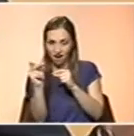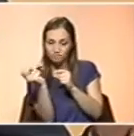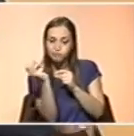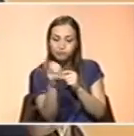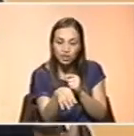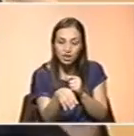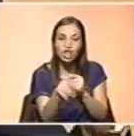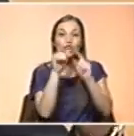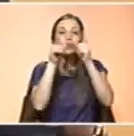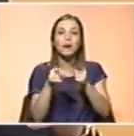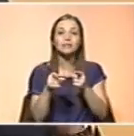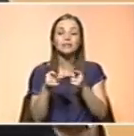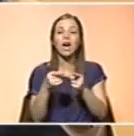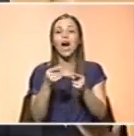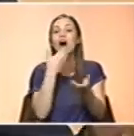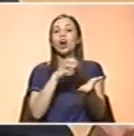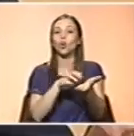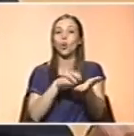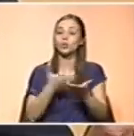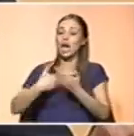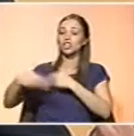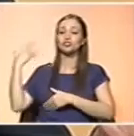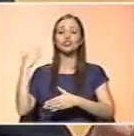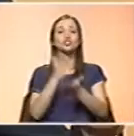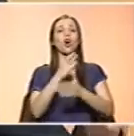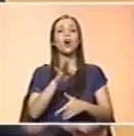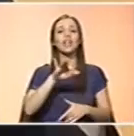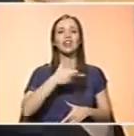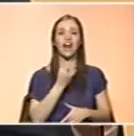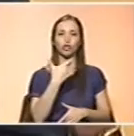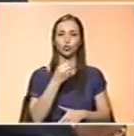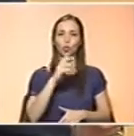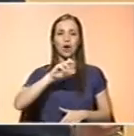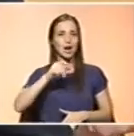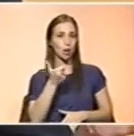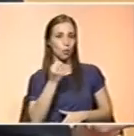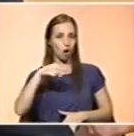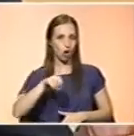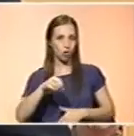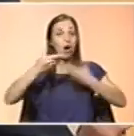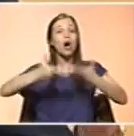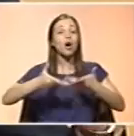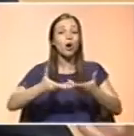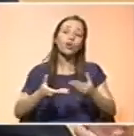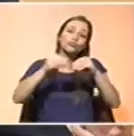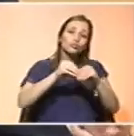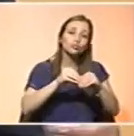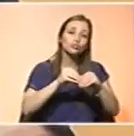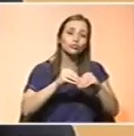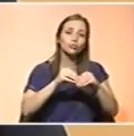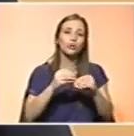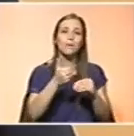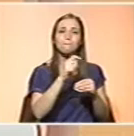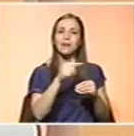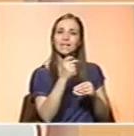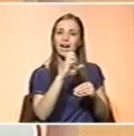arroz que antigamente tinha só, maioritariamente, hidratos de carbono, mas agora já passa a produzir também beta-caroteno. É o tal cordelaranja, o arroz